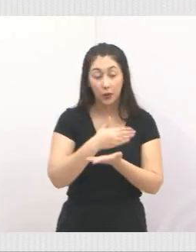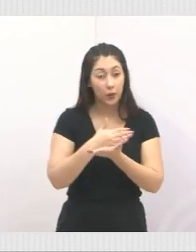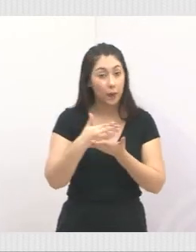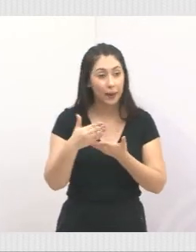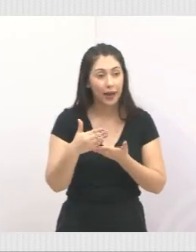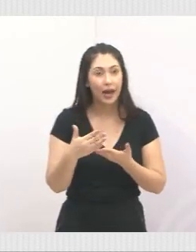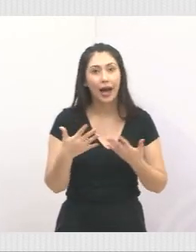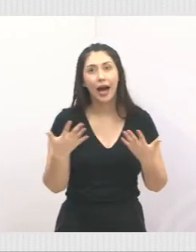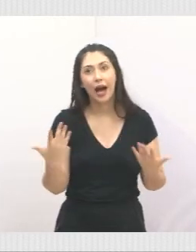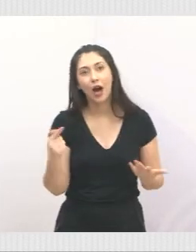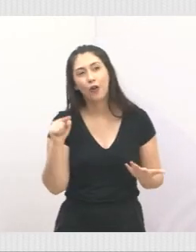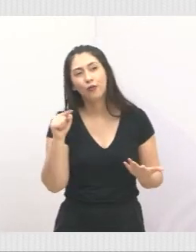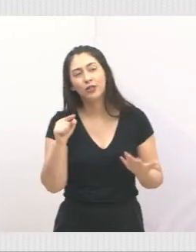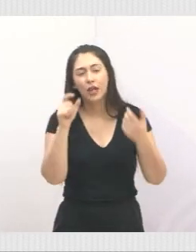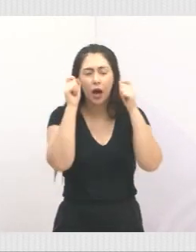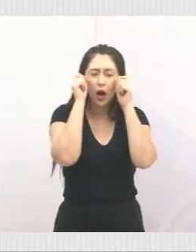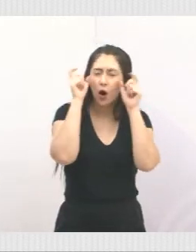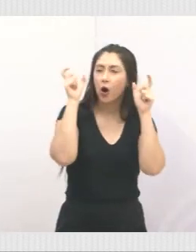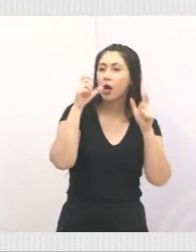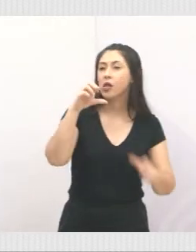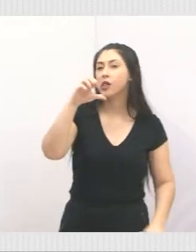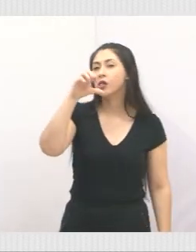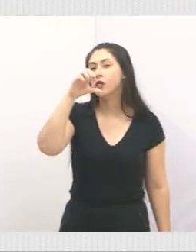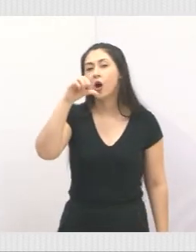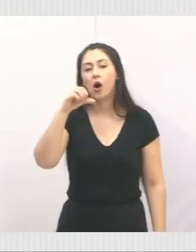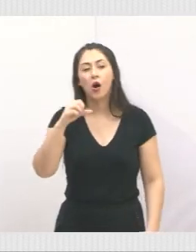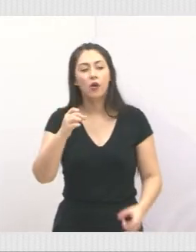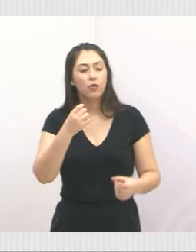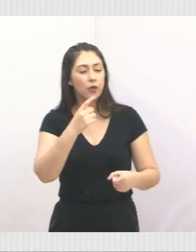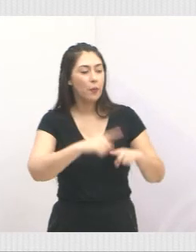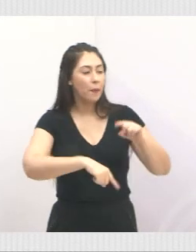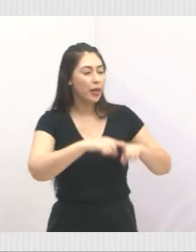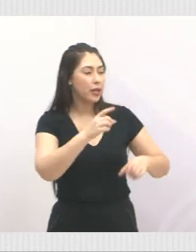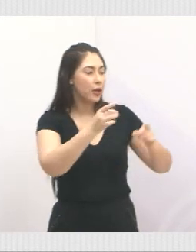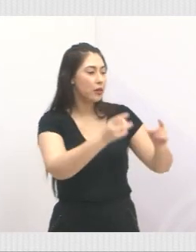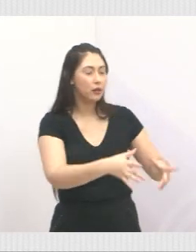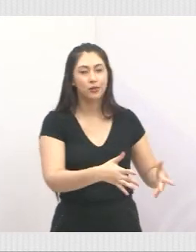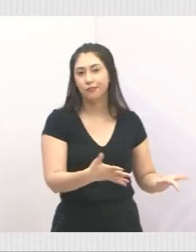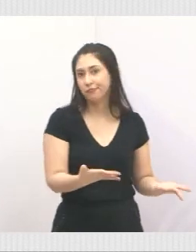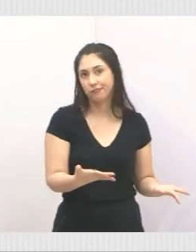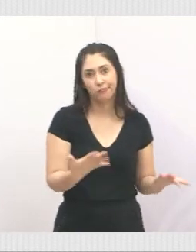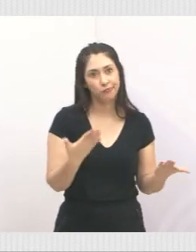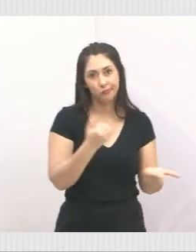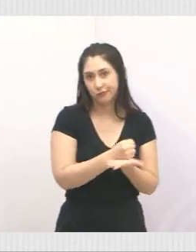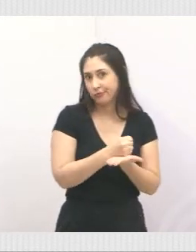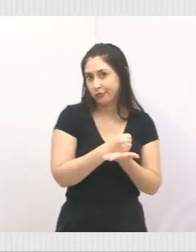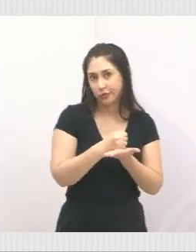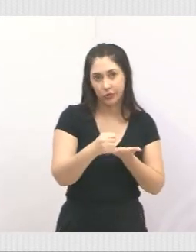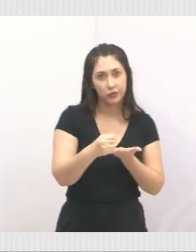Não adianta você levantar às nove e colocar o material lá fora, porque vai ficar lá fora.